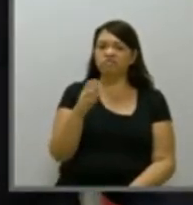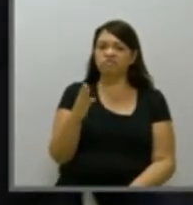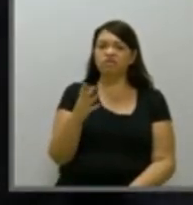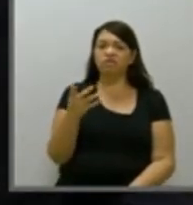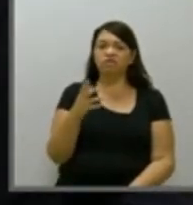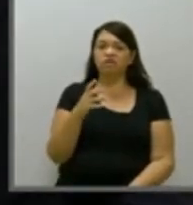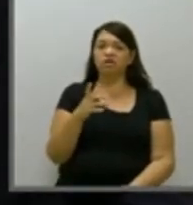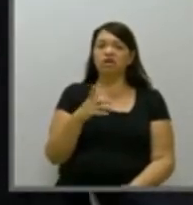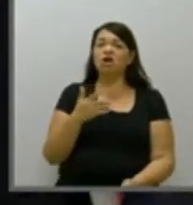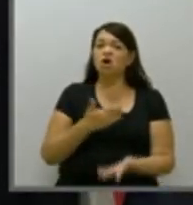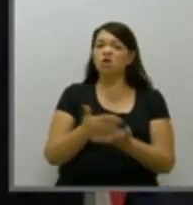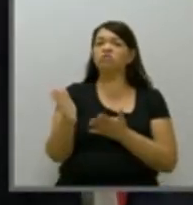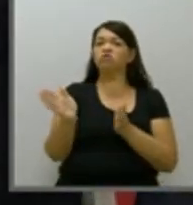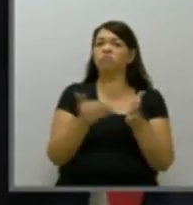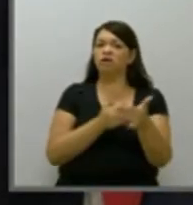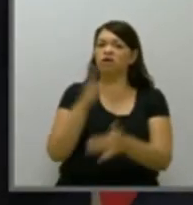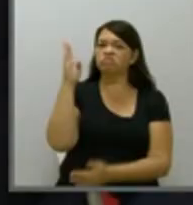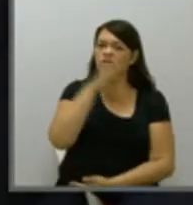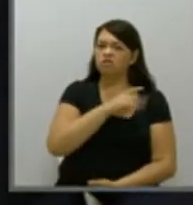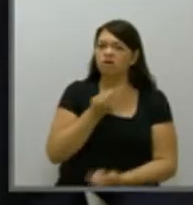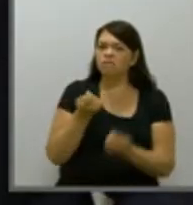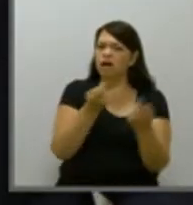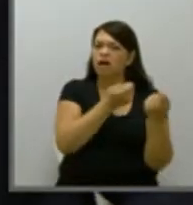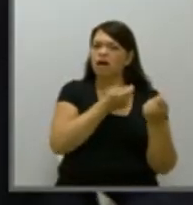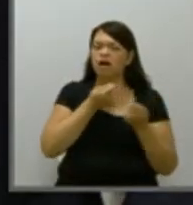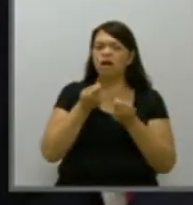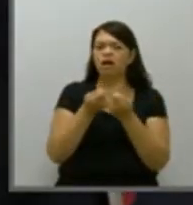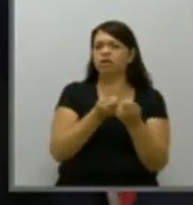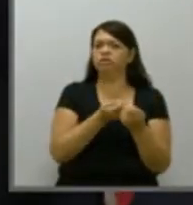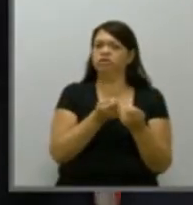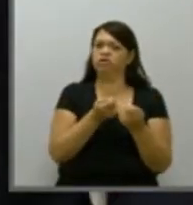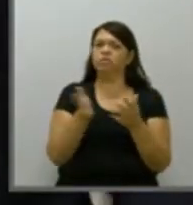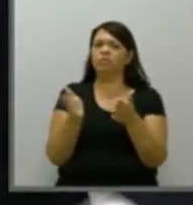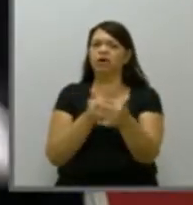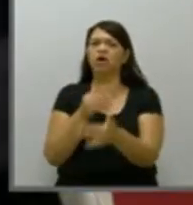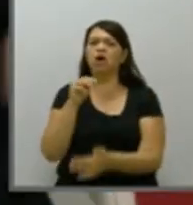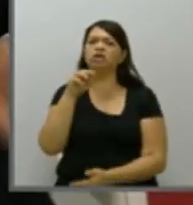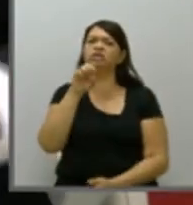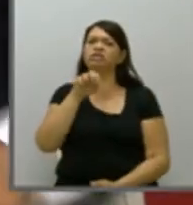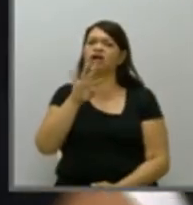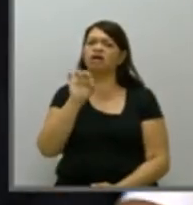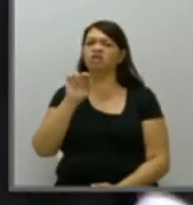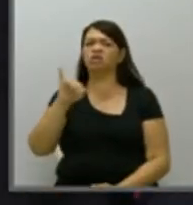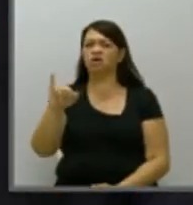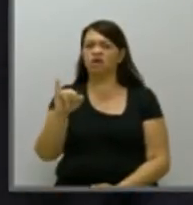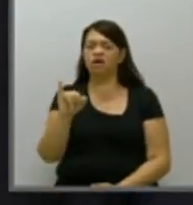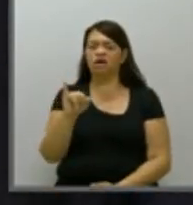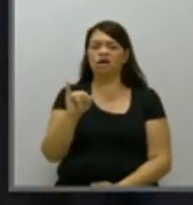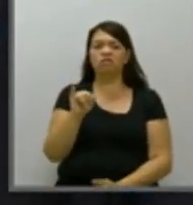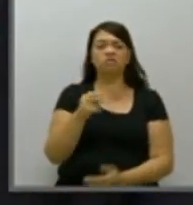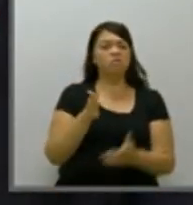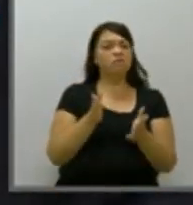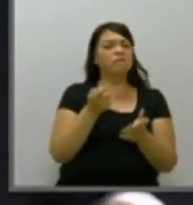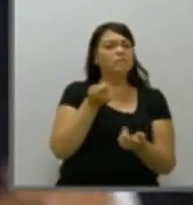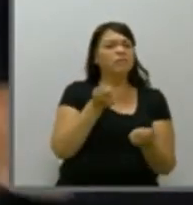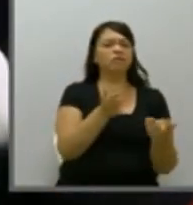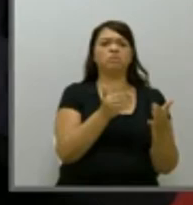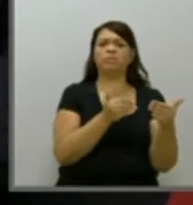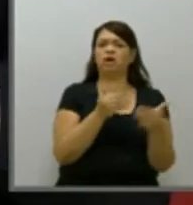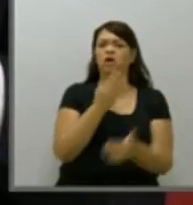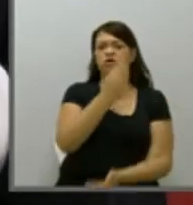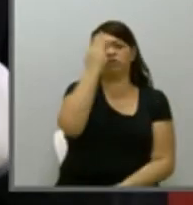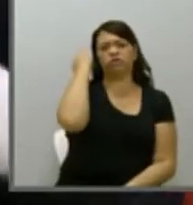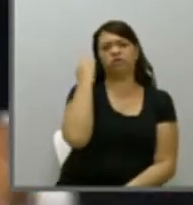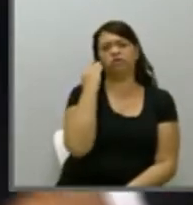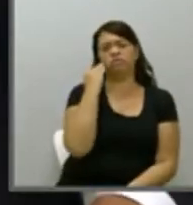pacote de maldades muito parecido com o pacote do Sartori e muito parecido com o pacote do Temer. Então, nós